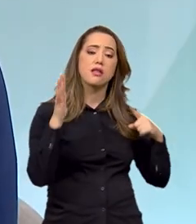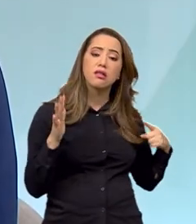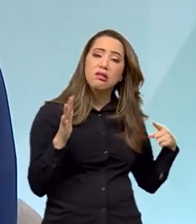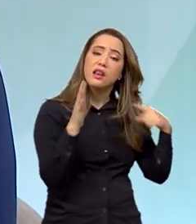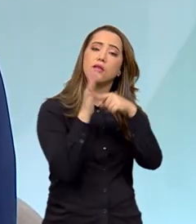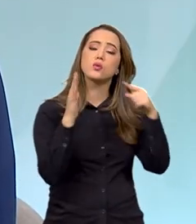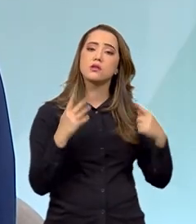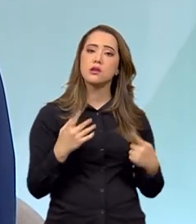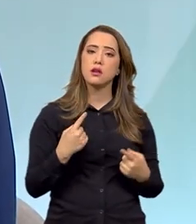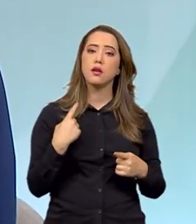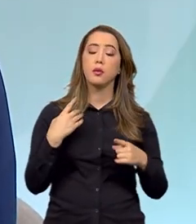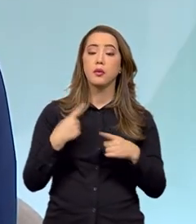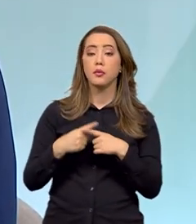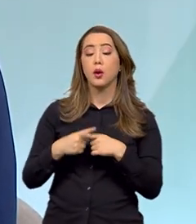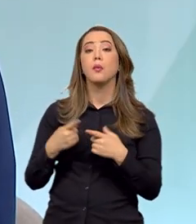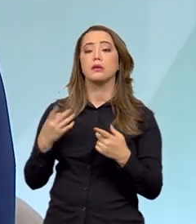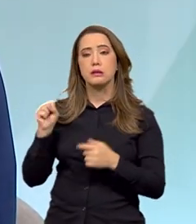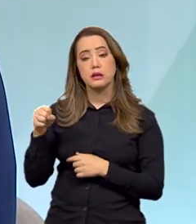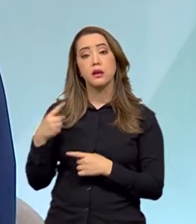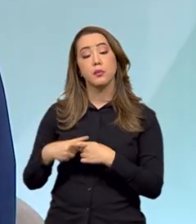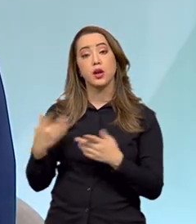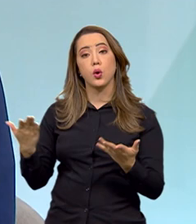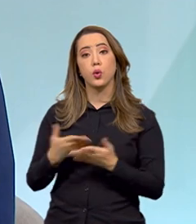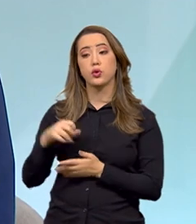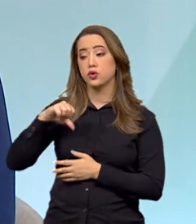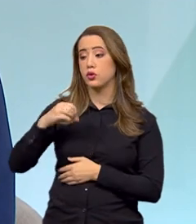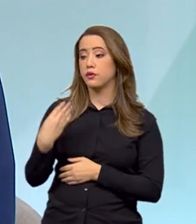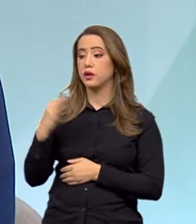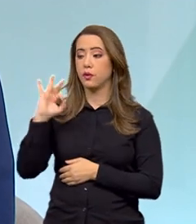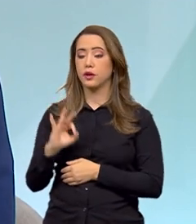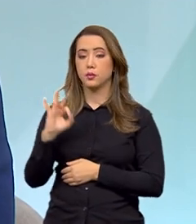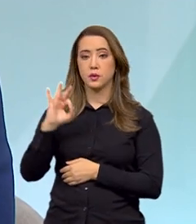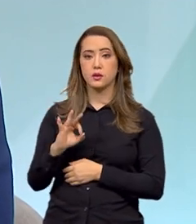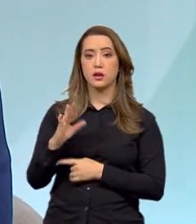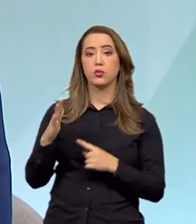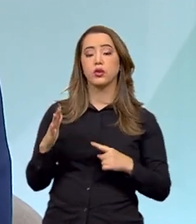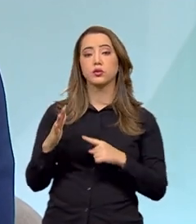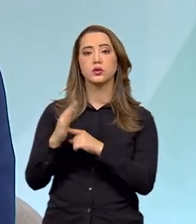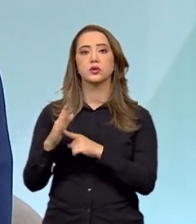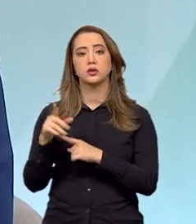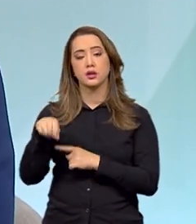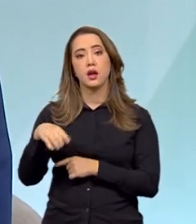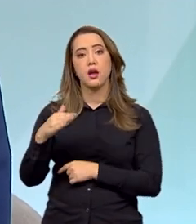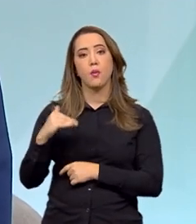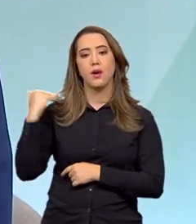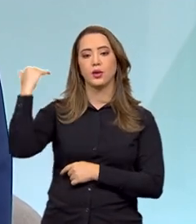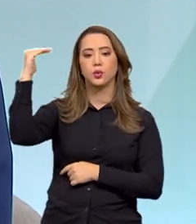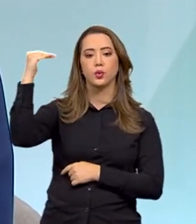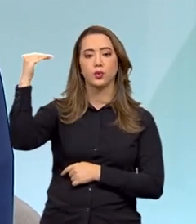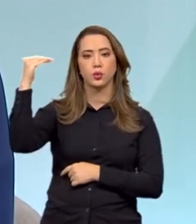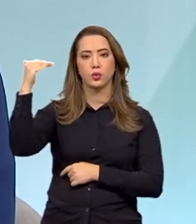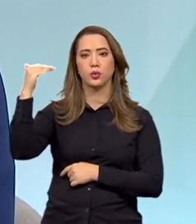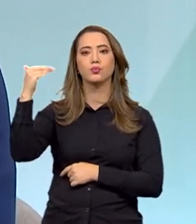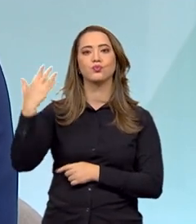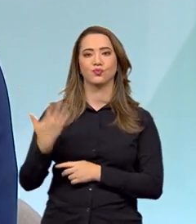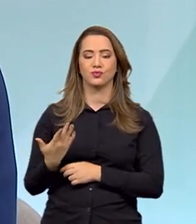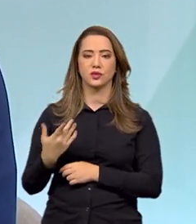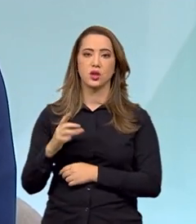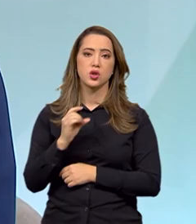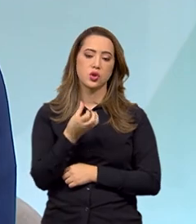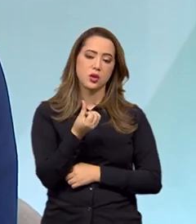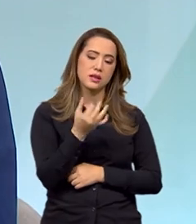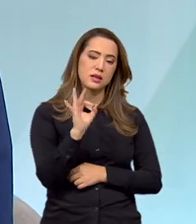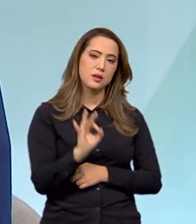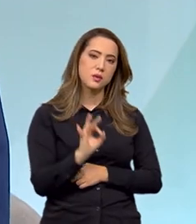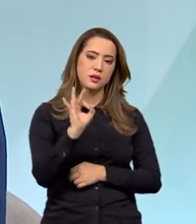hoje, em média, 94% das denúncias de violência contra a criança é um adulto que faz, criança e adolescente, né? Só em 6%